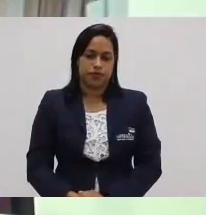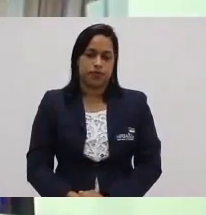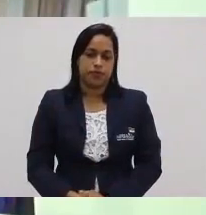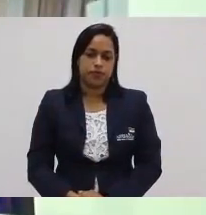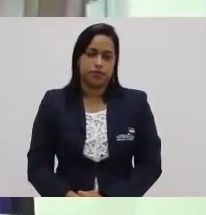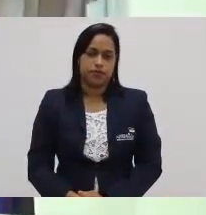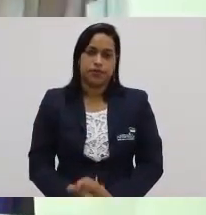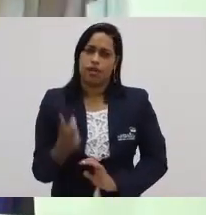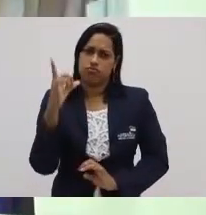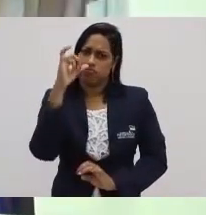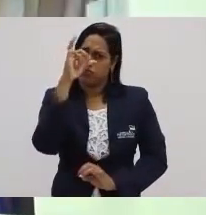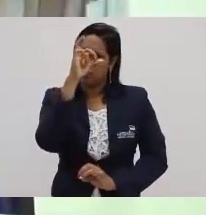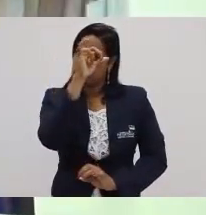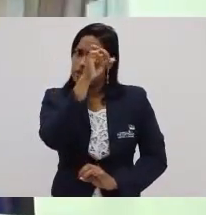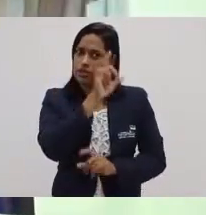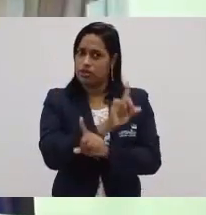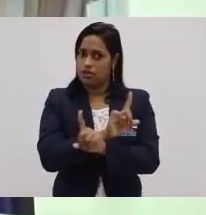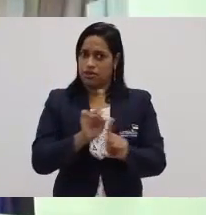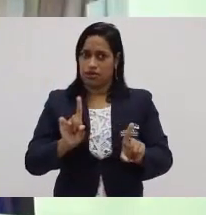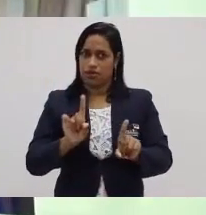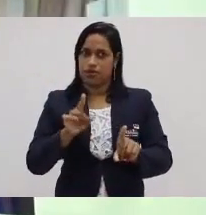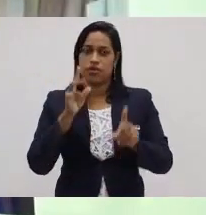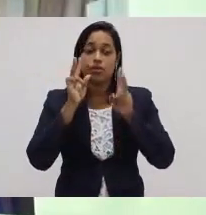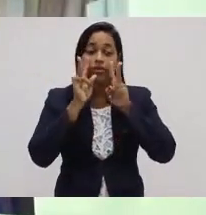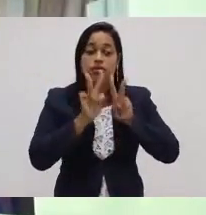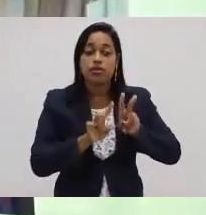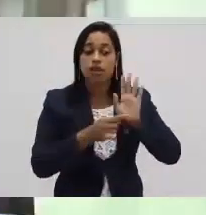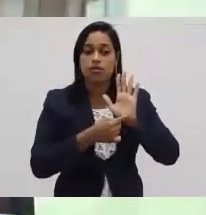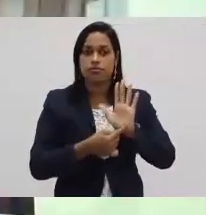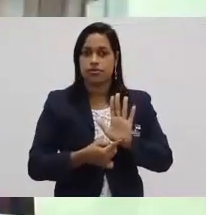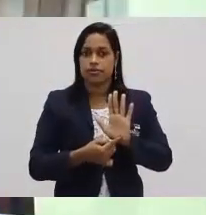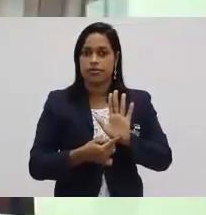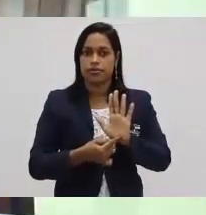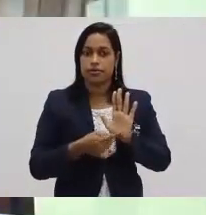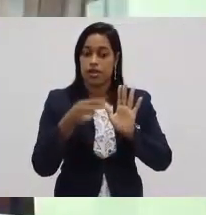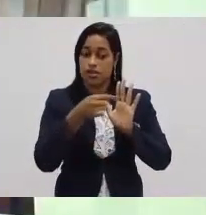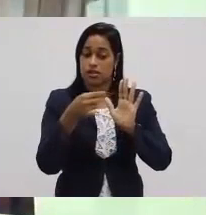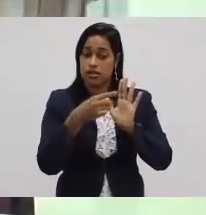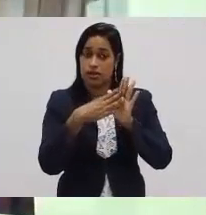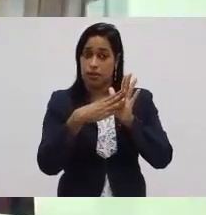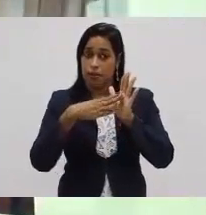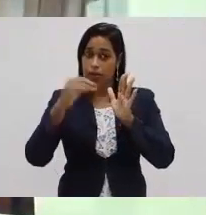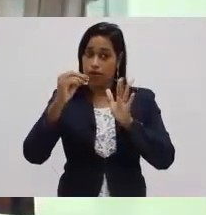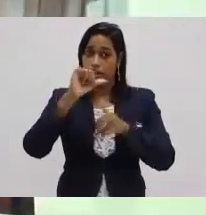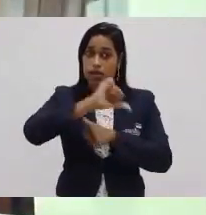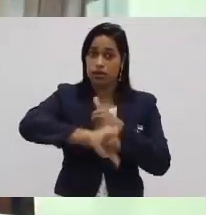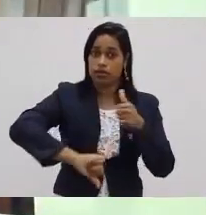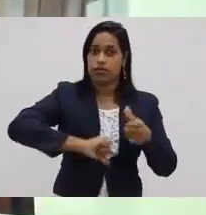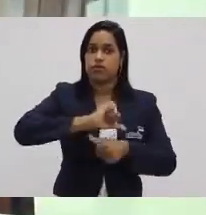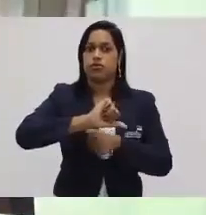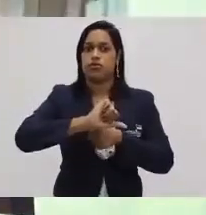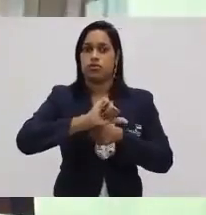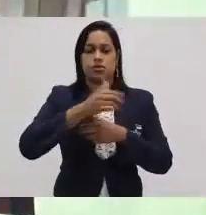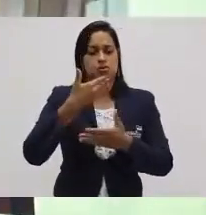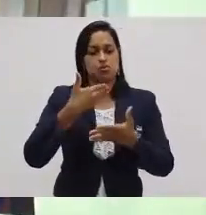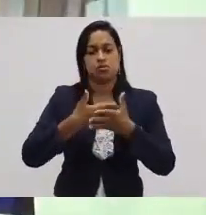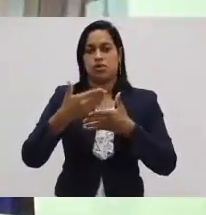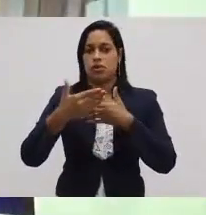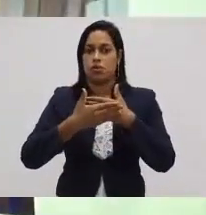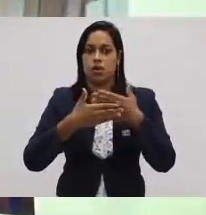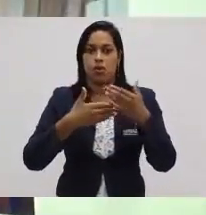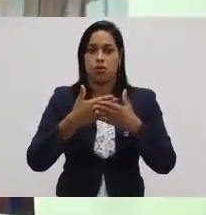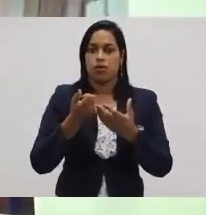Não está difícil não, gente. Olha só, vamos ver aqui que esse modelo de transformação é aplicado para qualquer